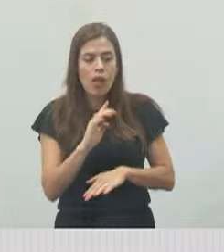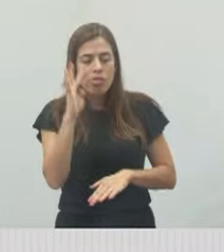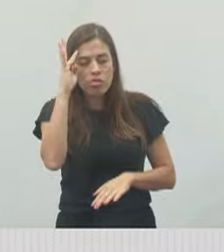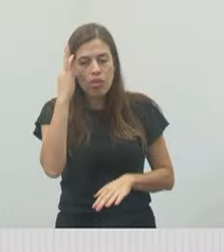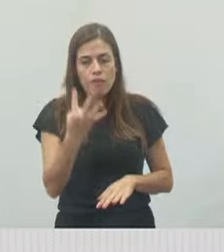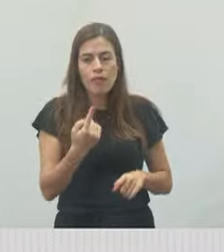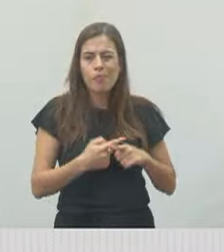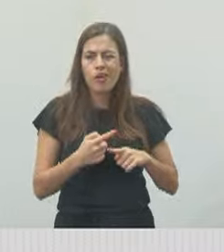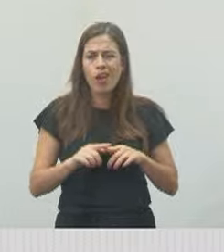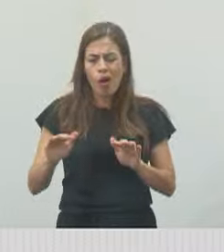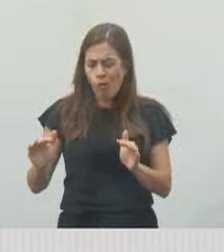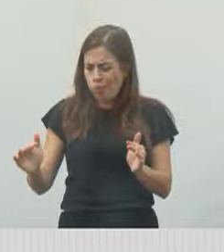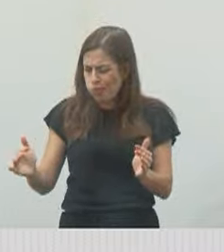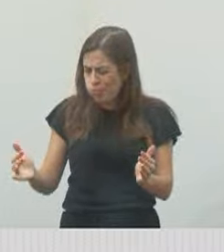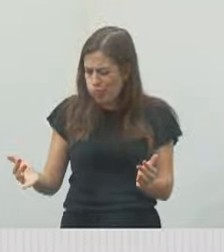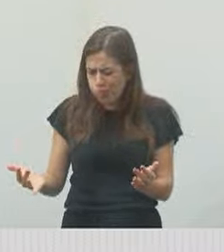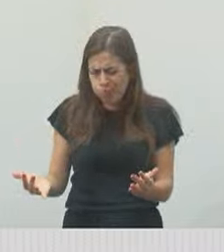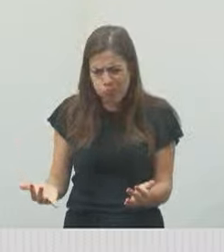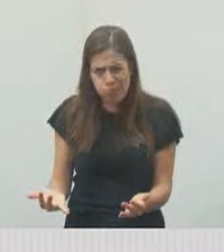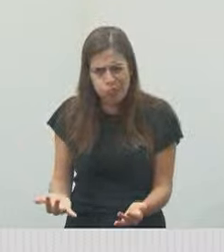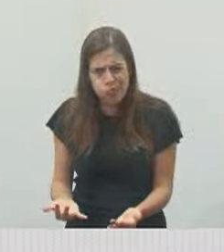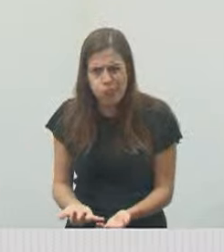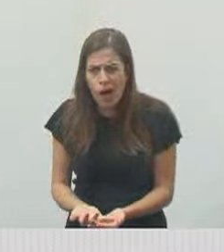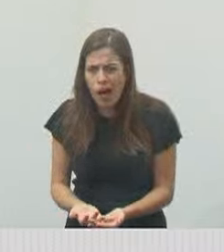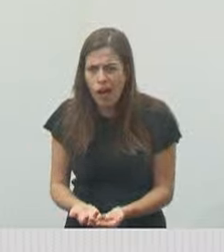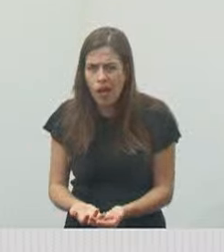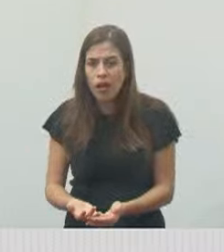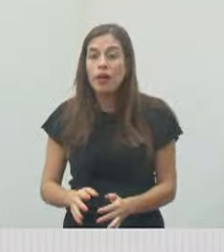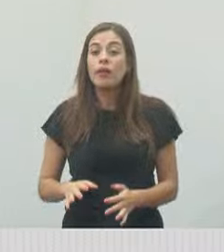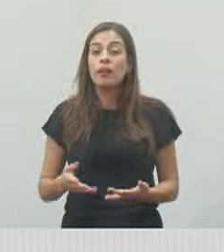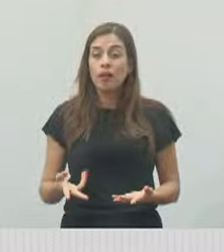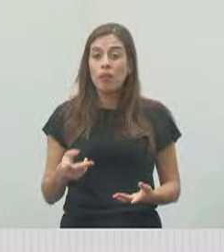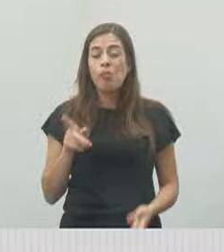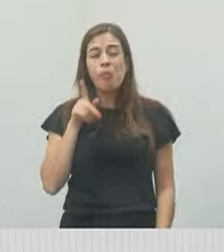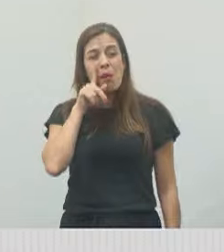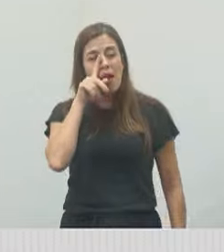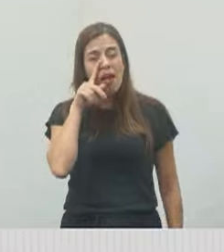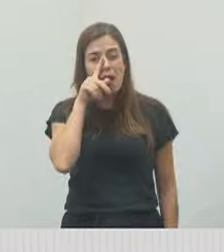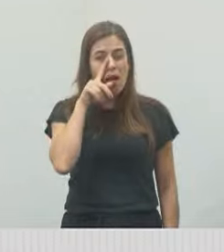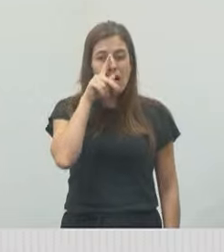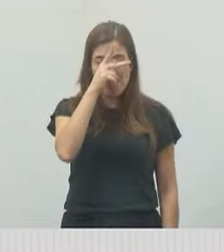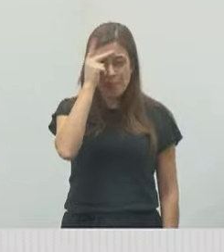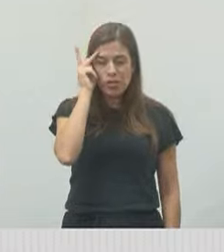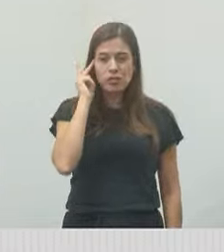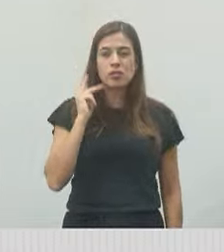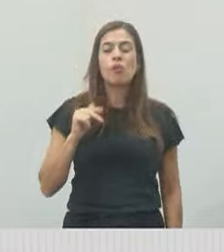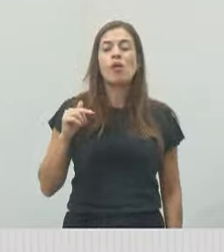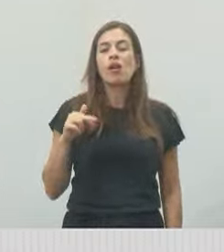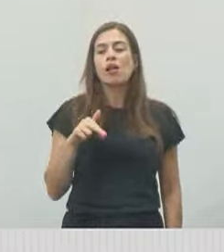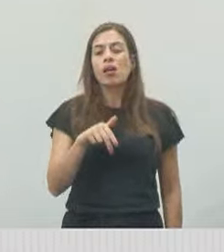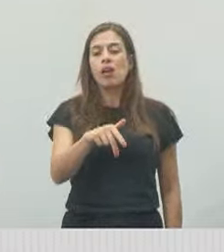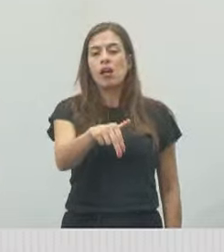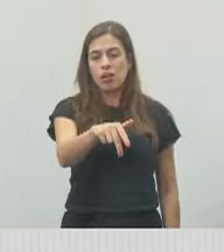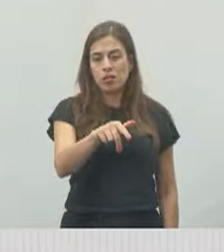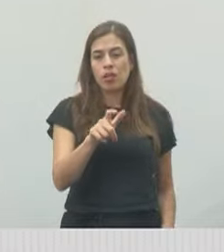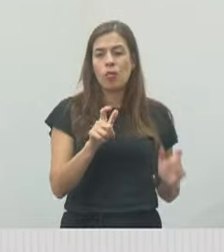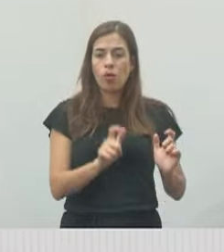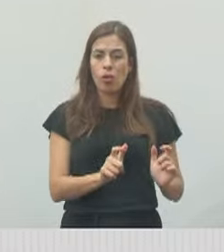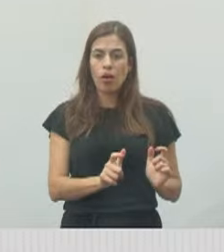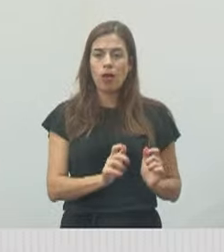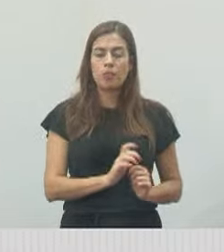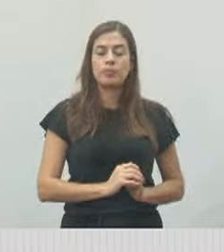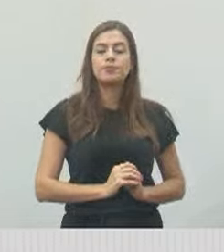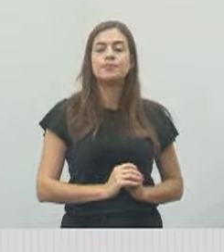buraco está gigantesco e prejudicando a todos aqueles que trafegam naquele local.